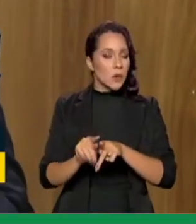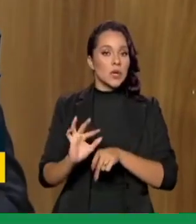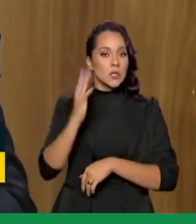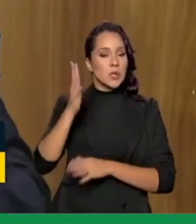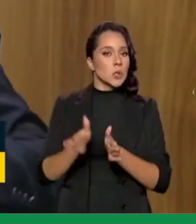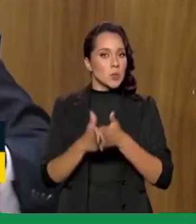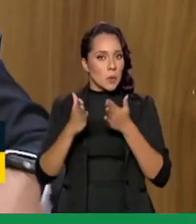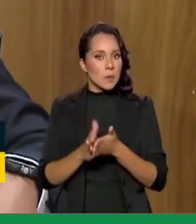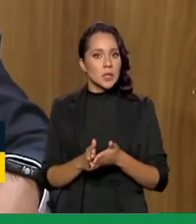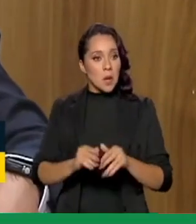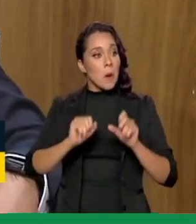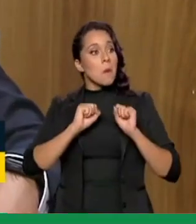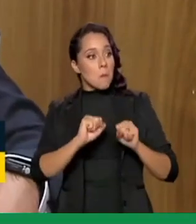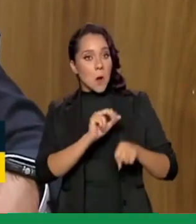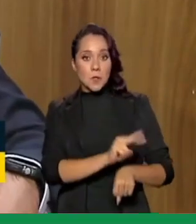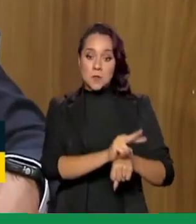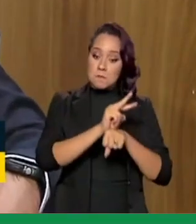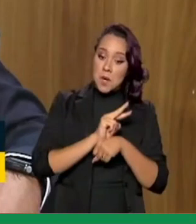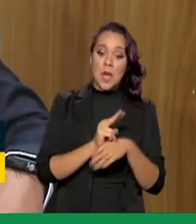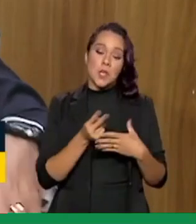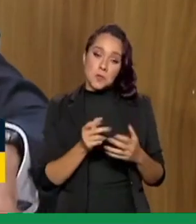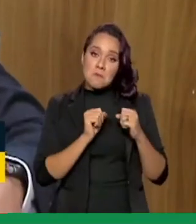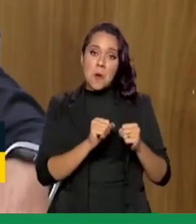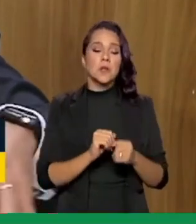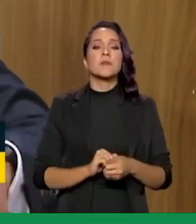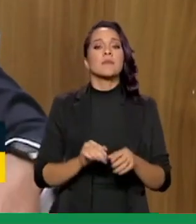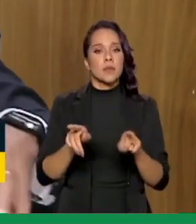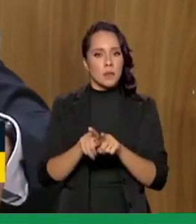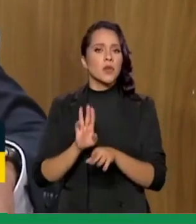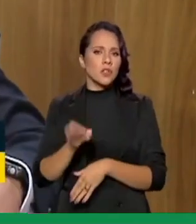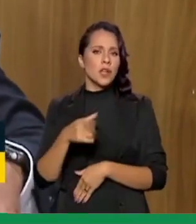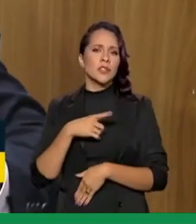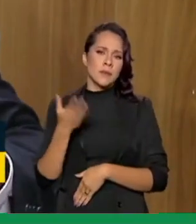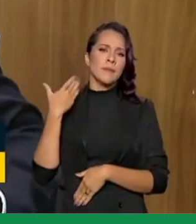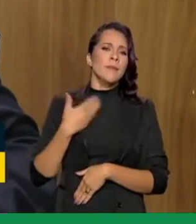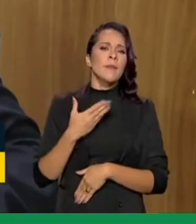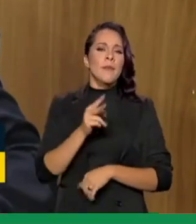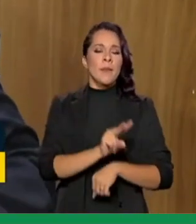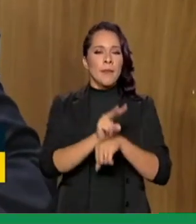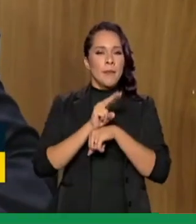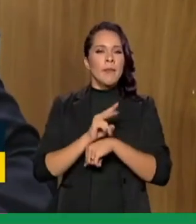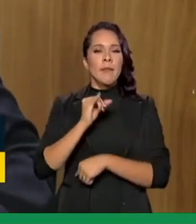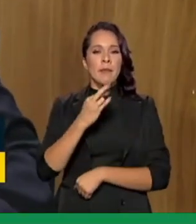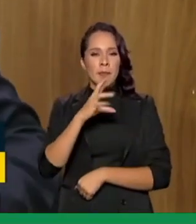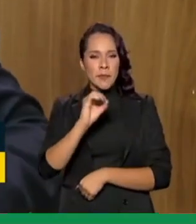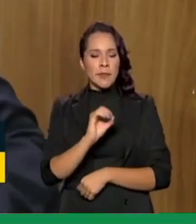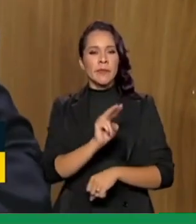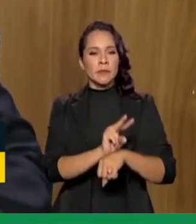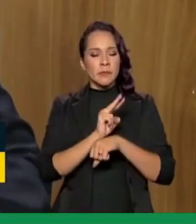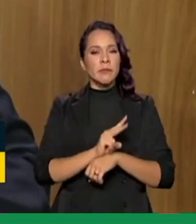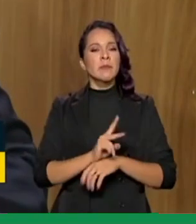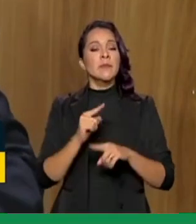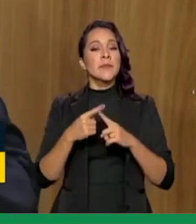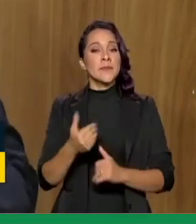situação de pobreza, a ter um empréstimo consignado, como também já vinha tendo acesso ao microcrédito produtivo. Porque no Auxílio